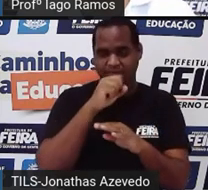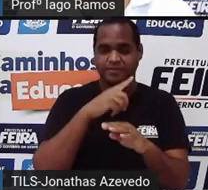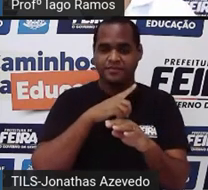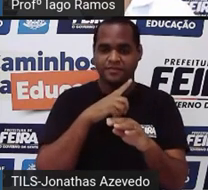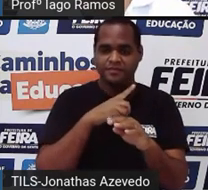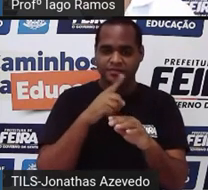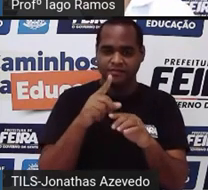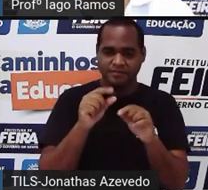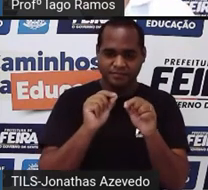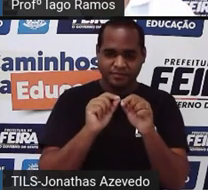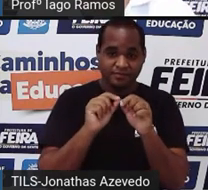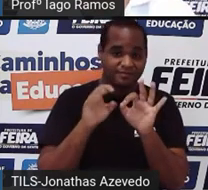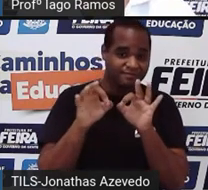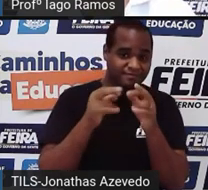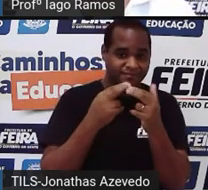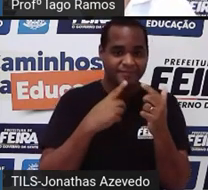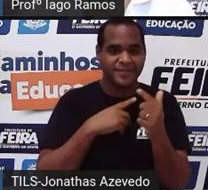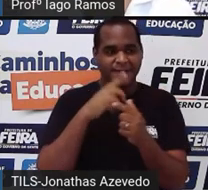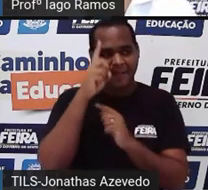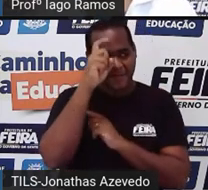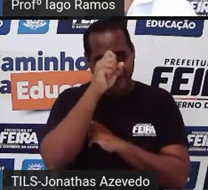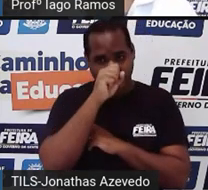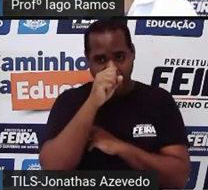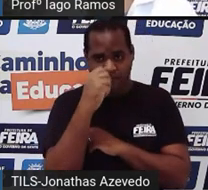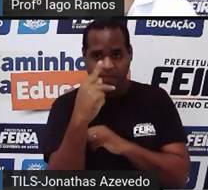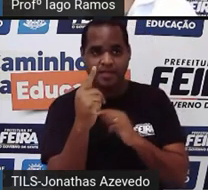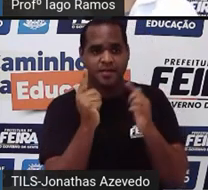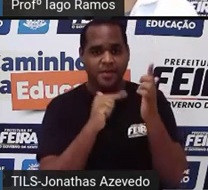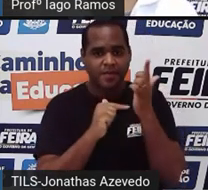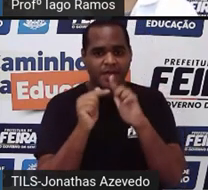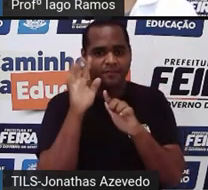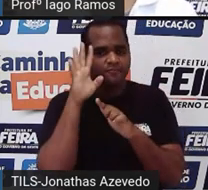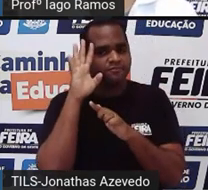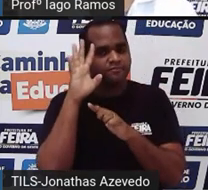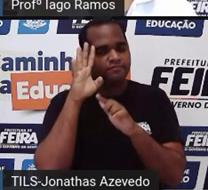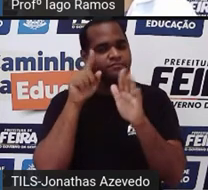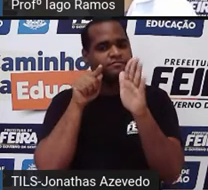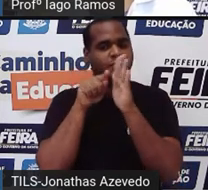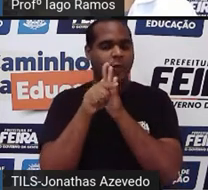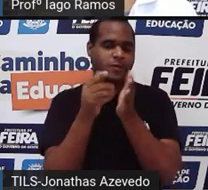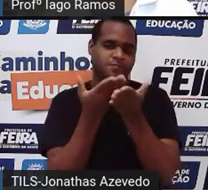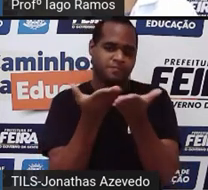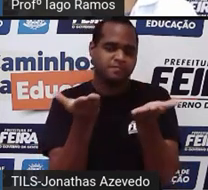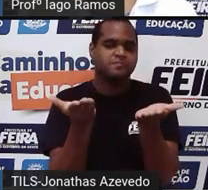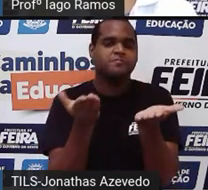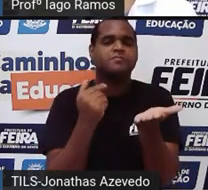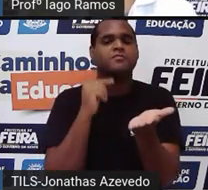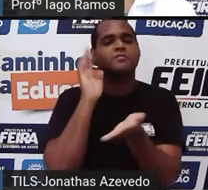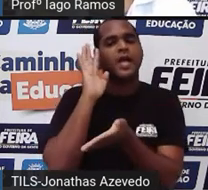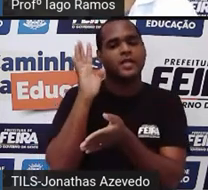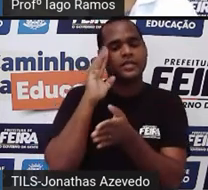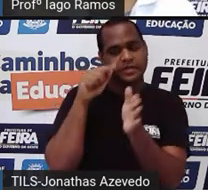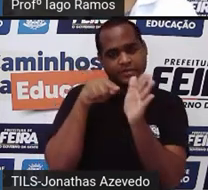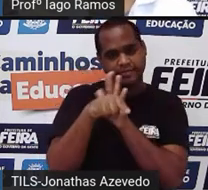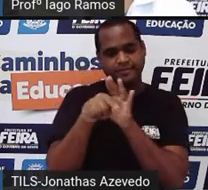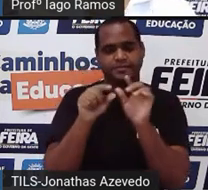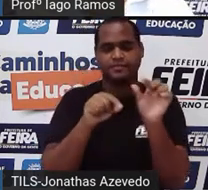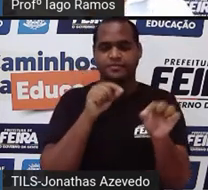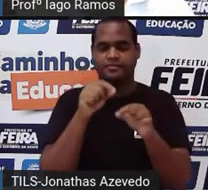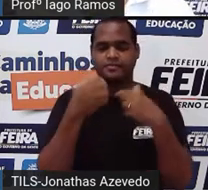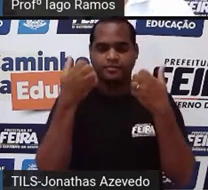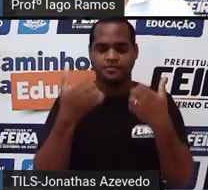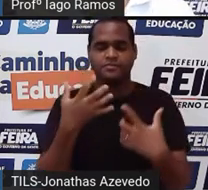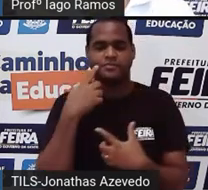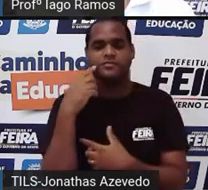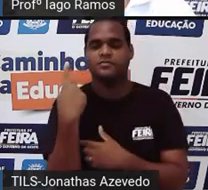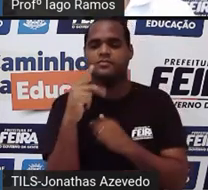pra ver o que a gente aprendeu né e aí pra você pensar nisso eu trago uma pergunta e quando você pensar nessa pergunta você vai estar fazendo